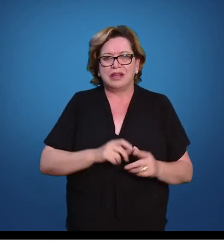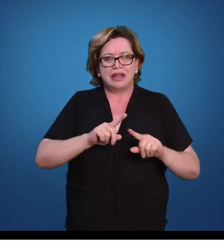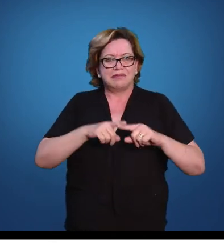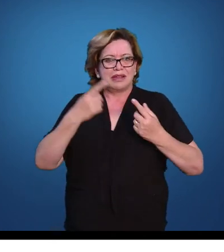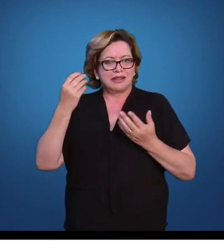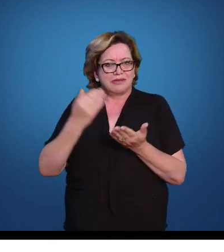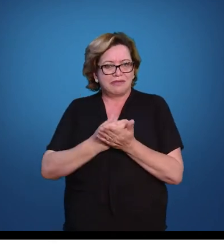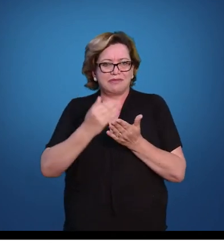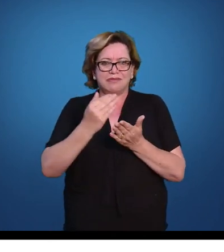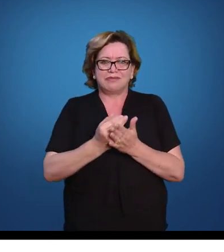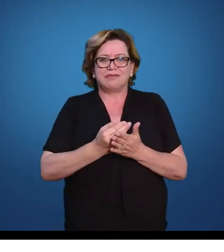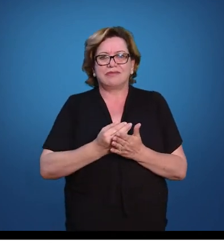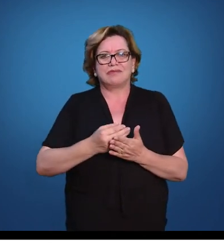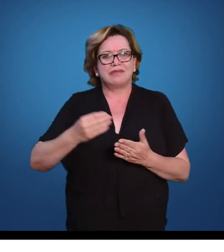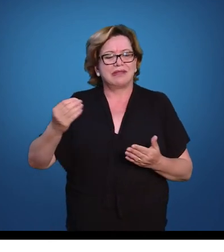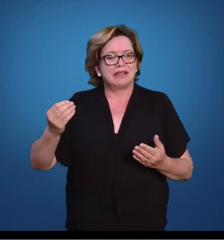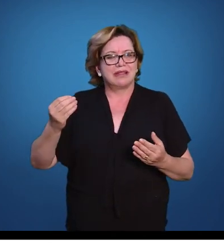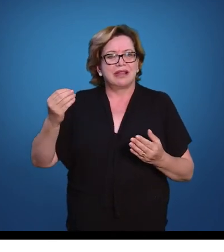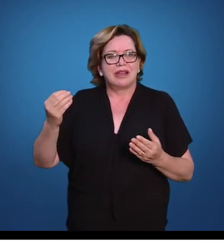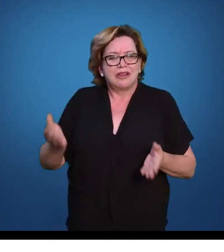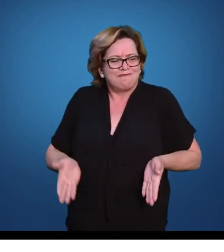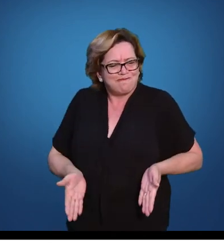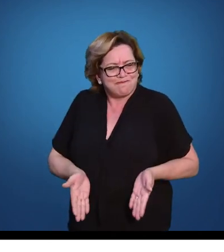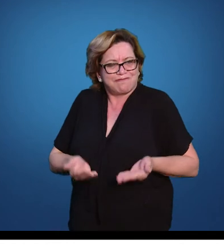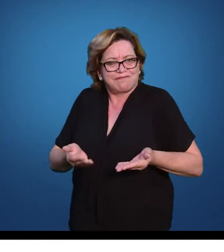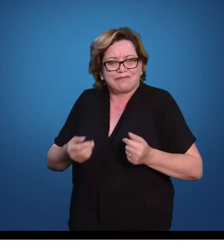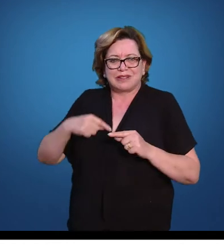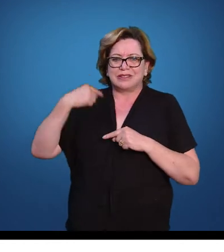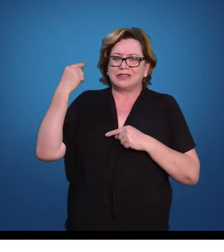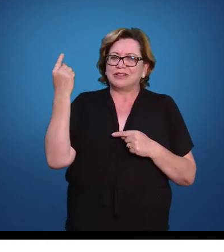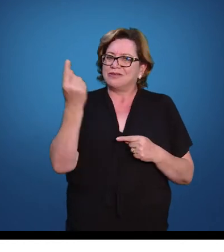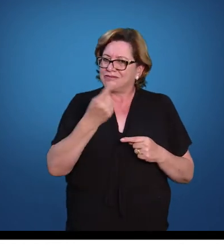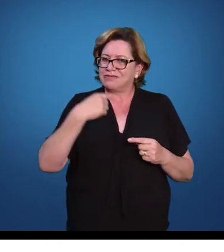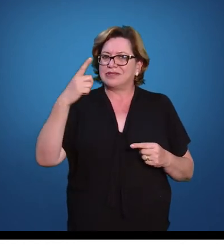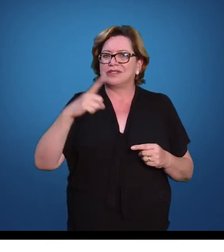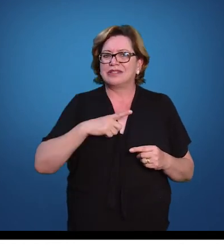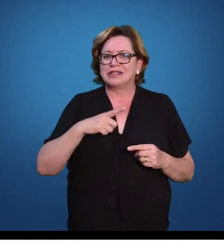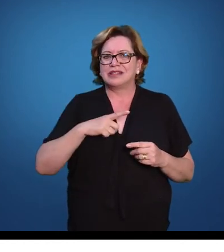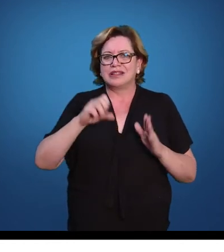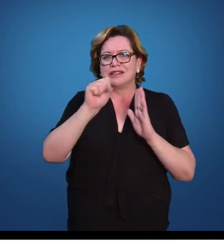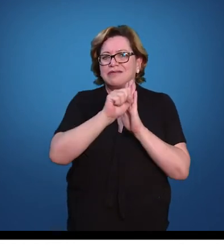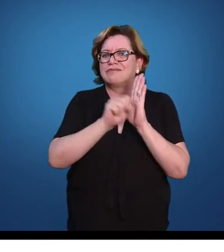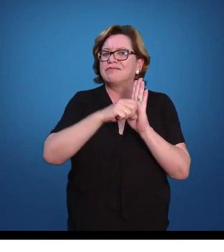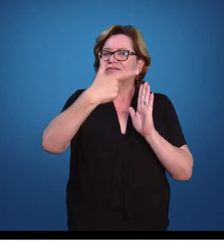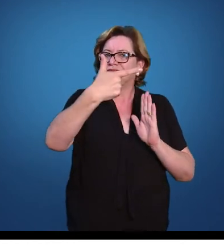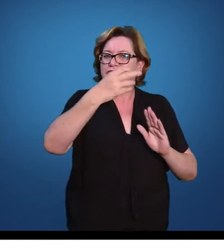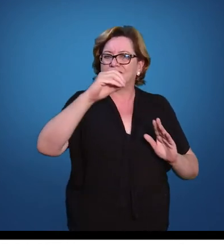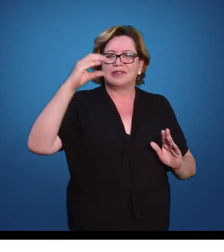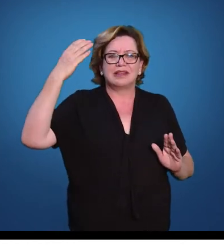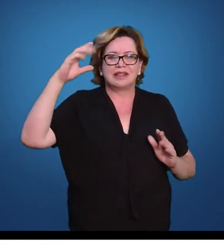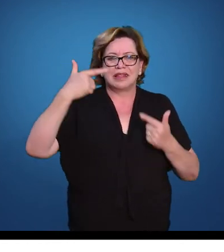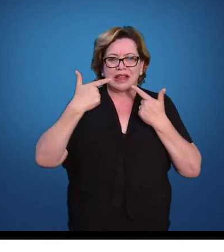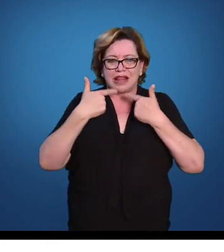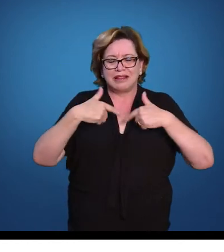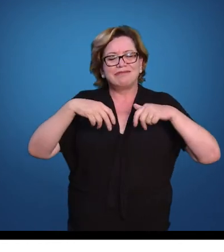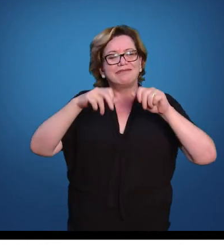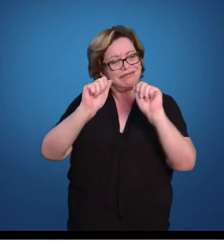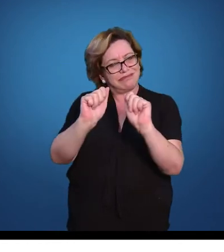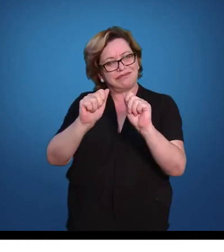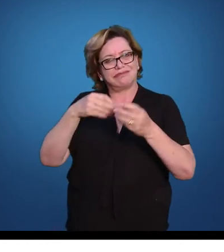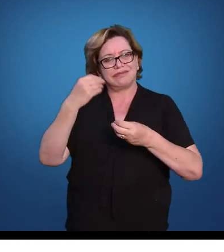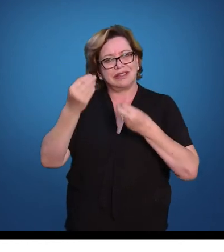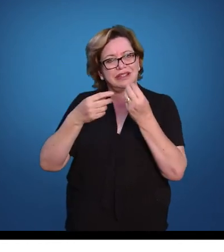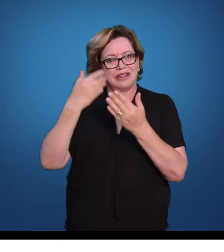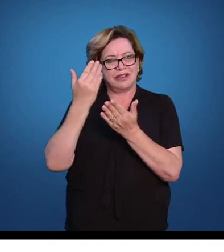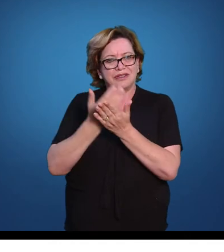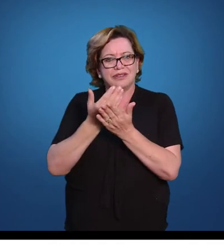aí que nasce um dos grandes impulsos para que nós pudéssemos ter, no século XX, essa ciência linguística de que nós vamos tratar, que